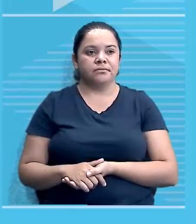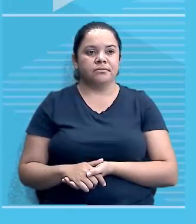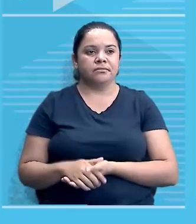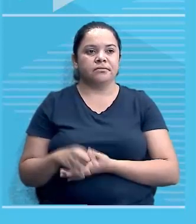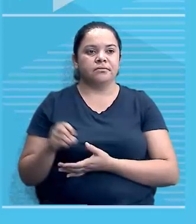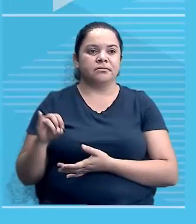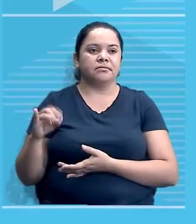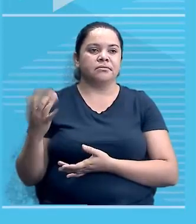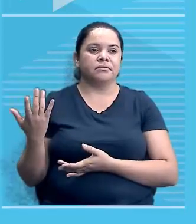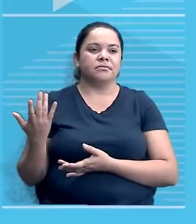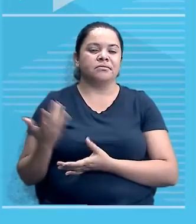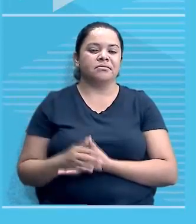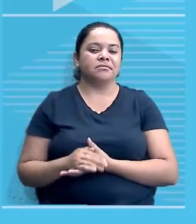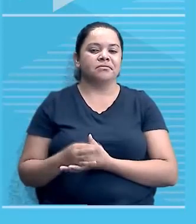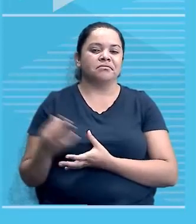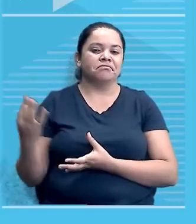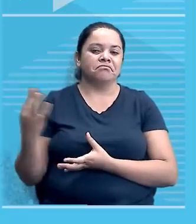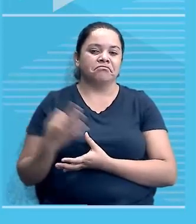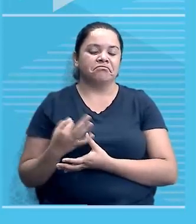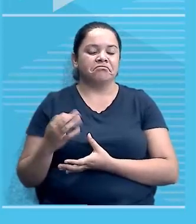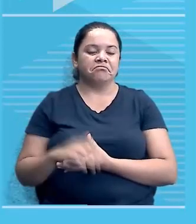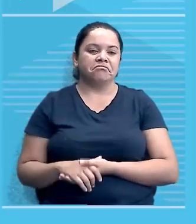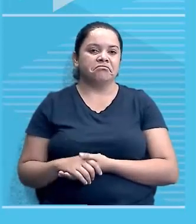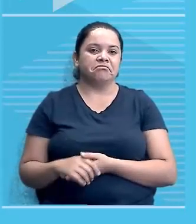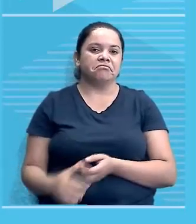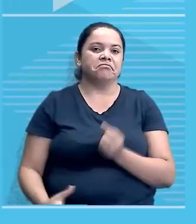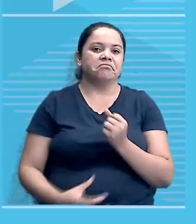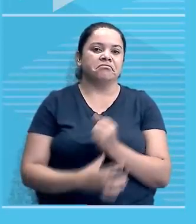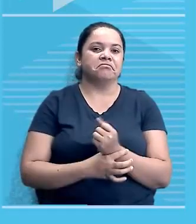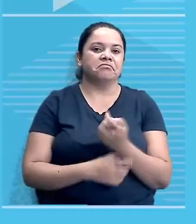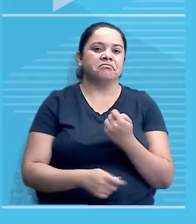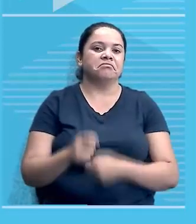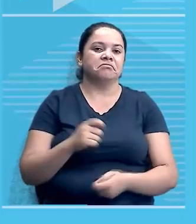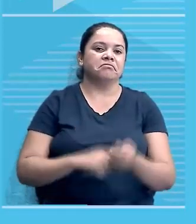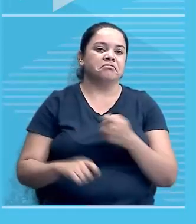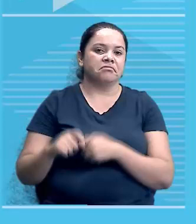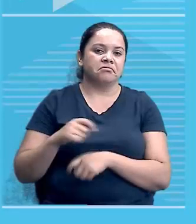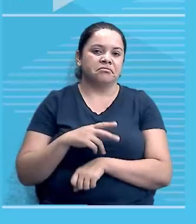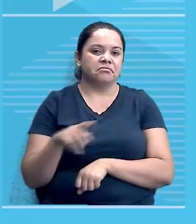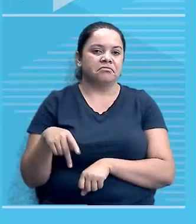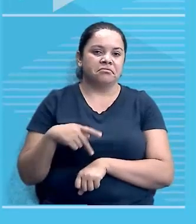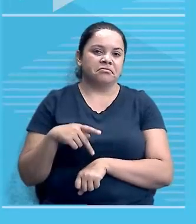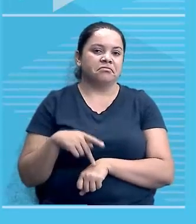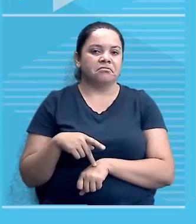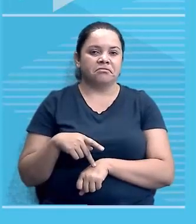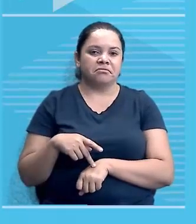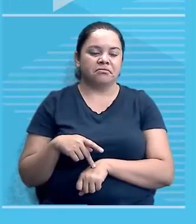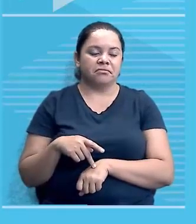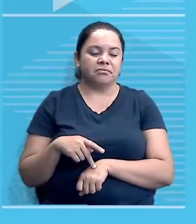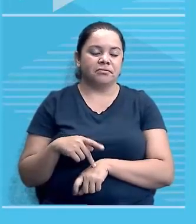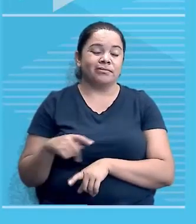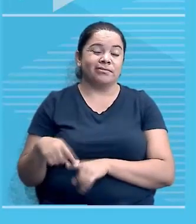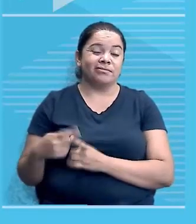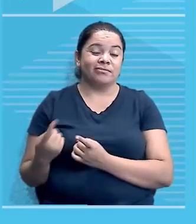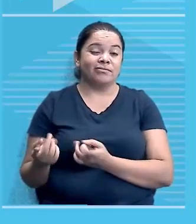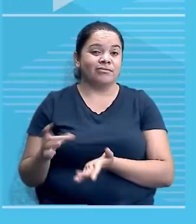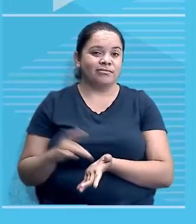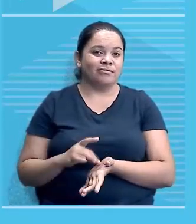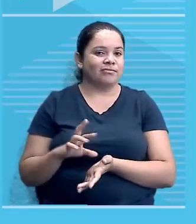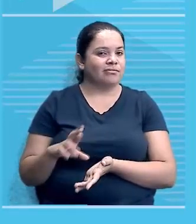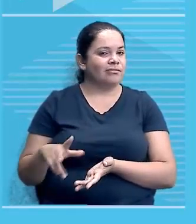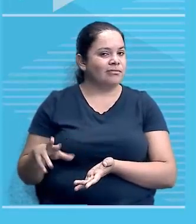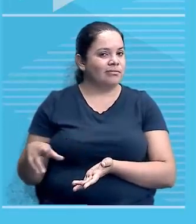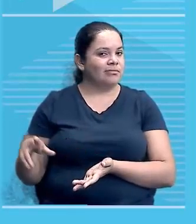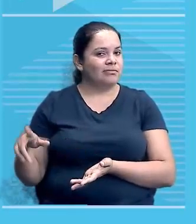acontecido isso, seria maravilha proteger a economia desses países re-emancipados se isso de fato não aconteceu. Por isso que está